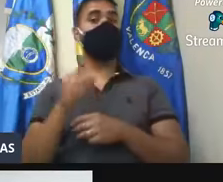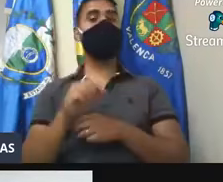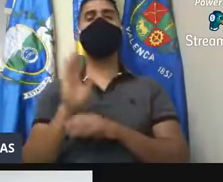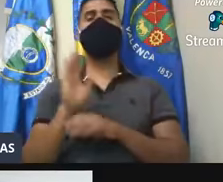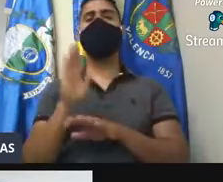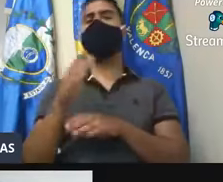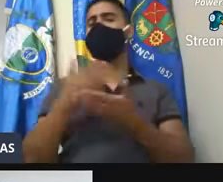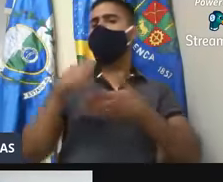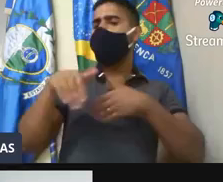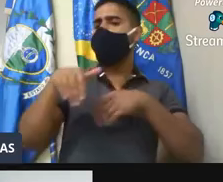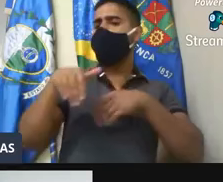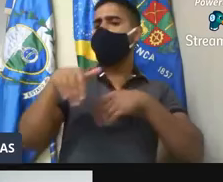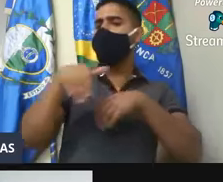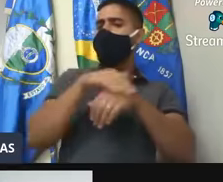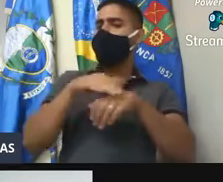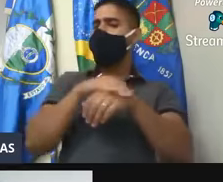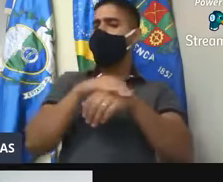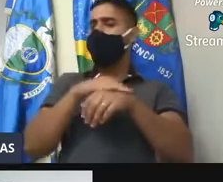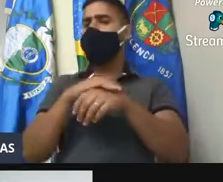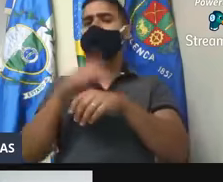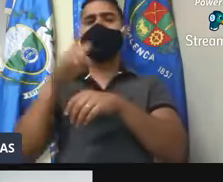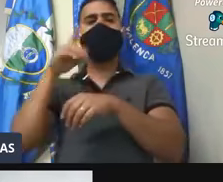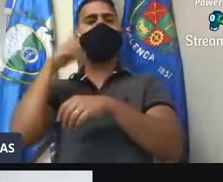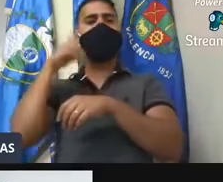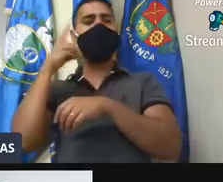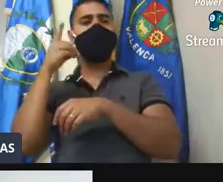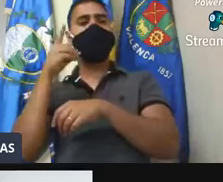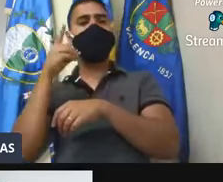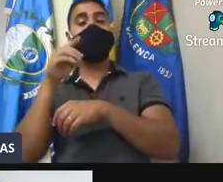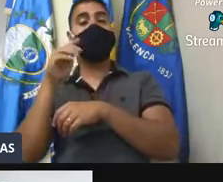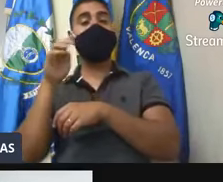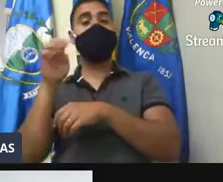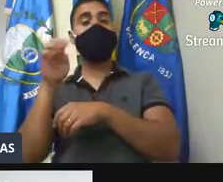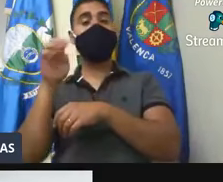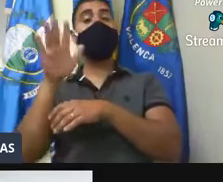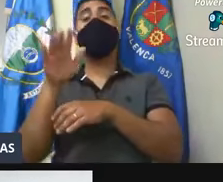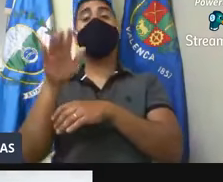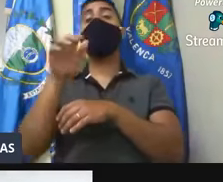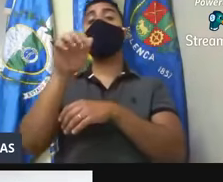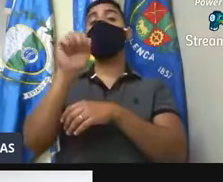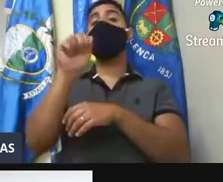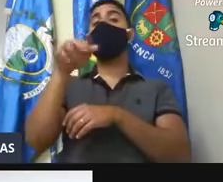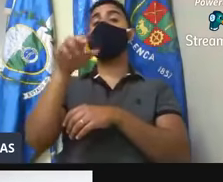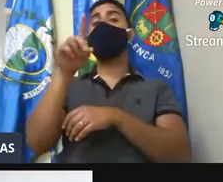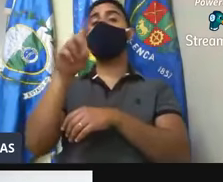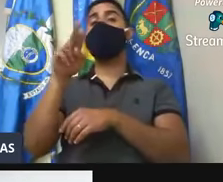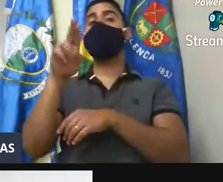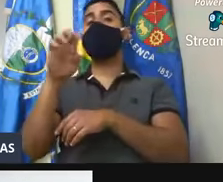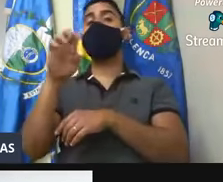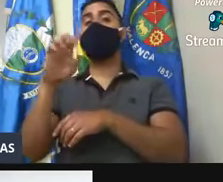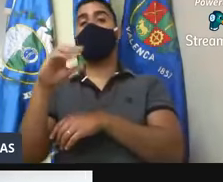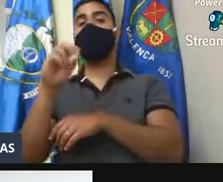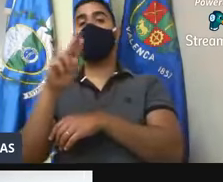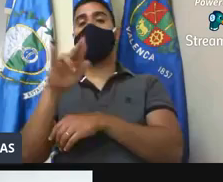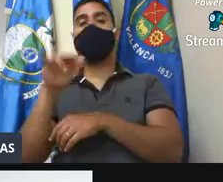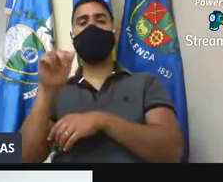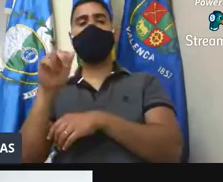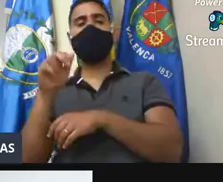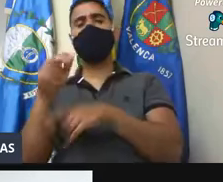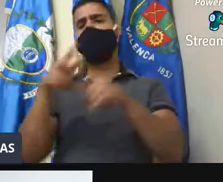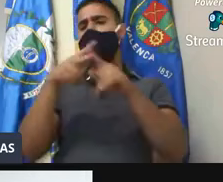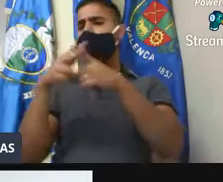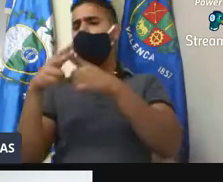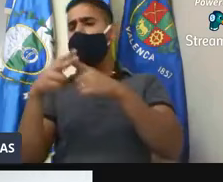conversa com o nosso deputado estadual, André Correia, sobre a reforma da rodoviária,